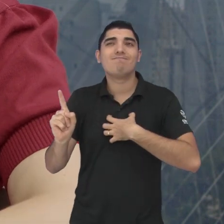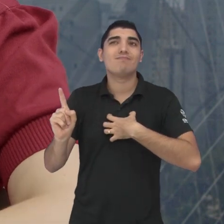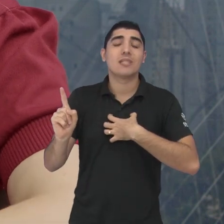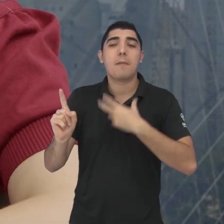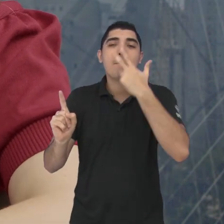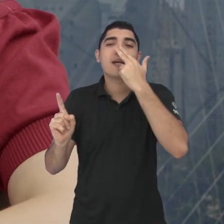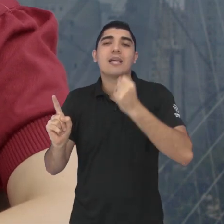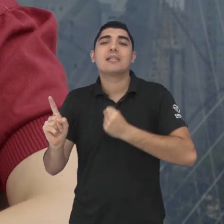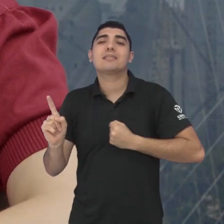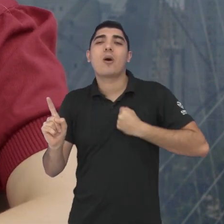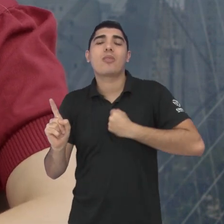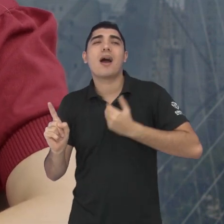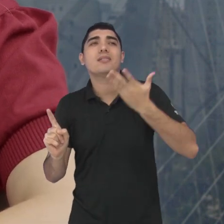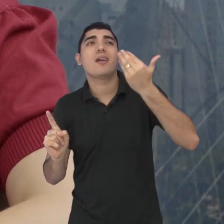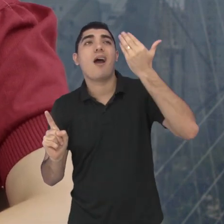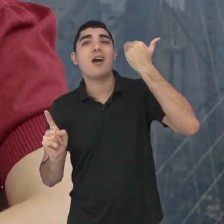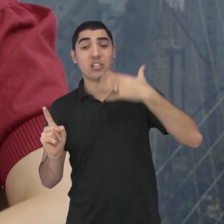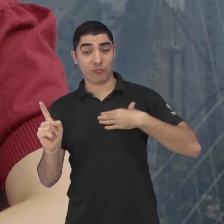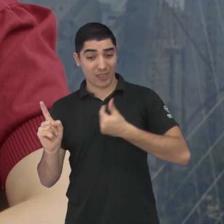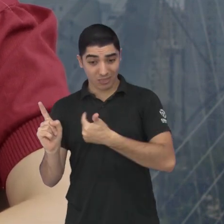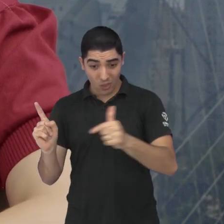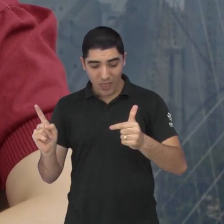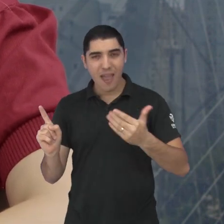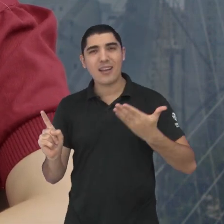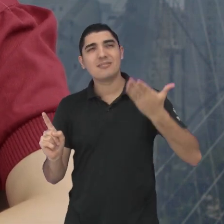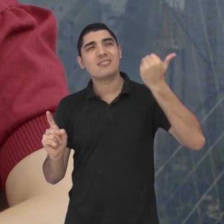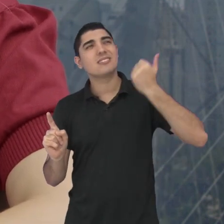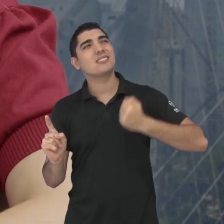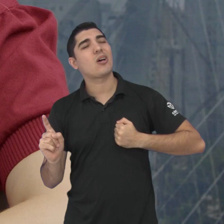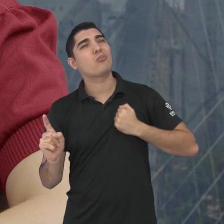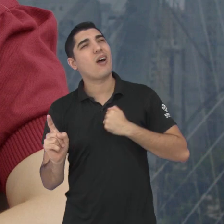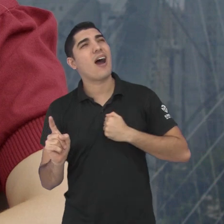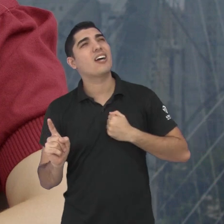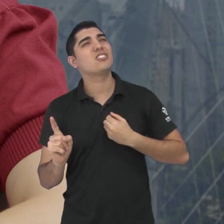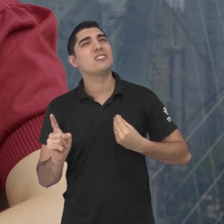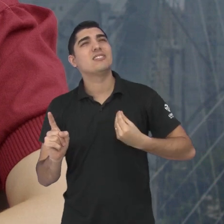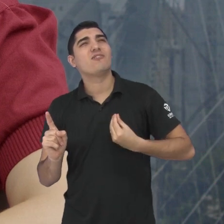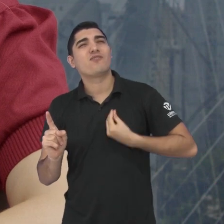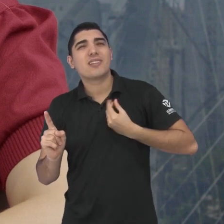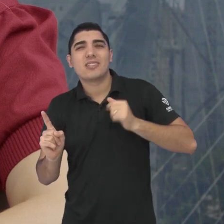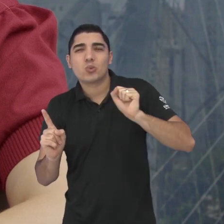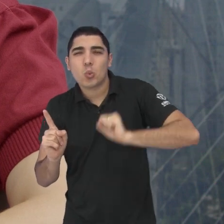de antes de ter filhos. Então, é algo, sim, recorrente.